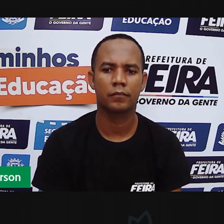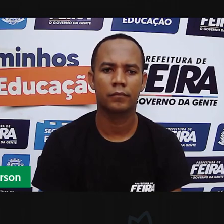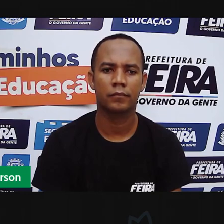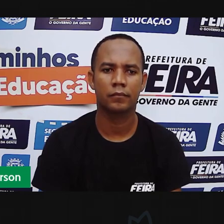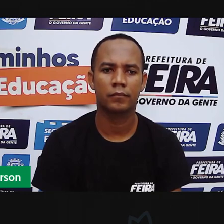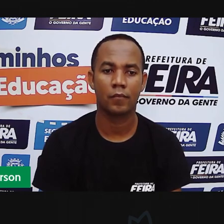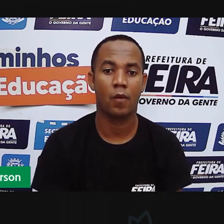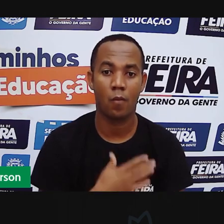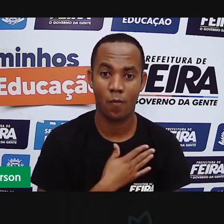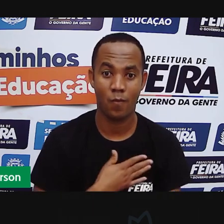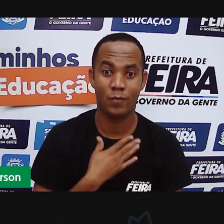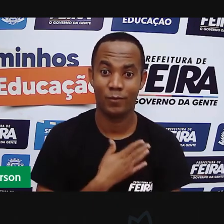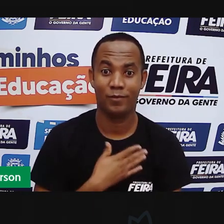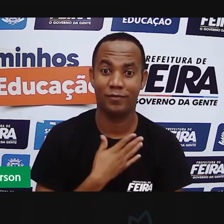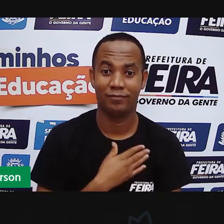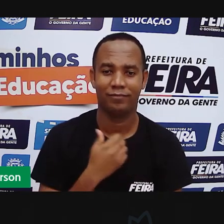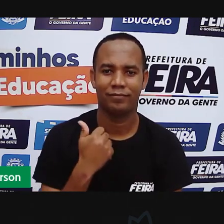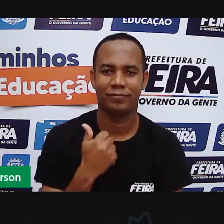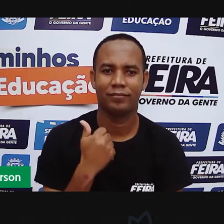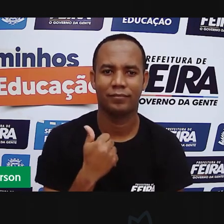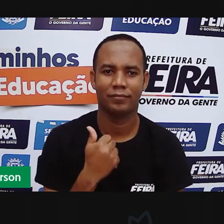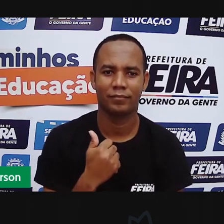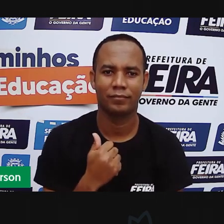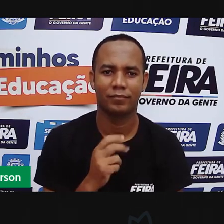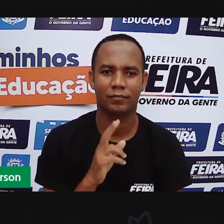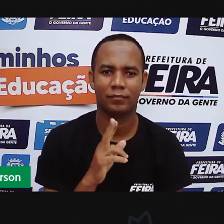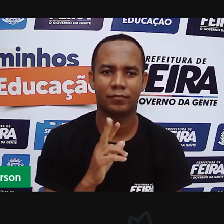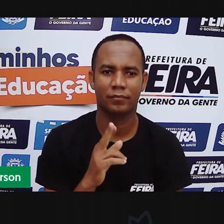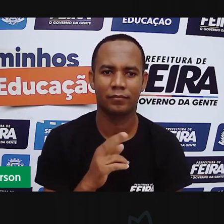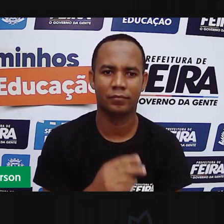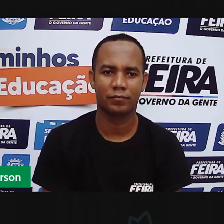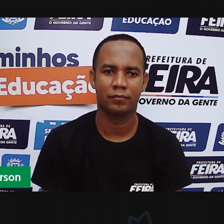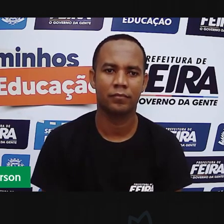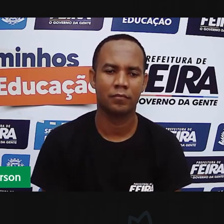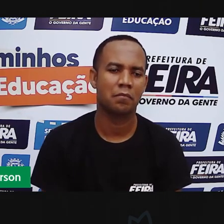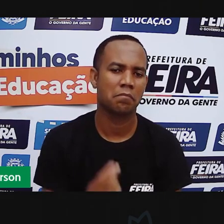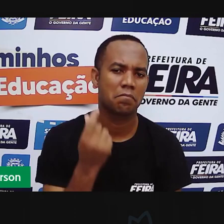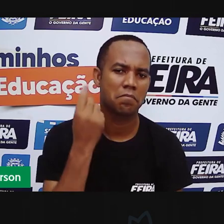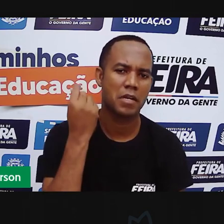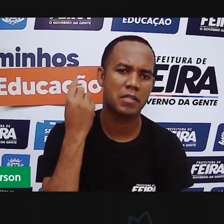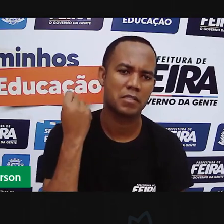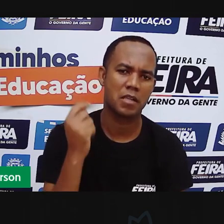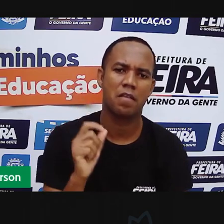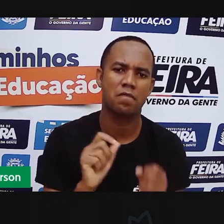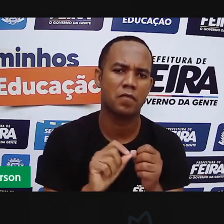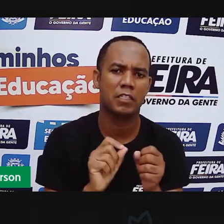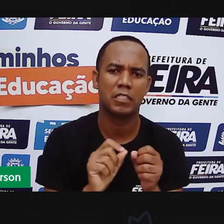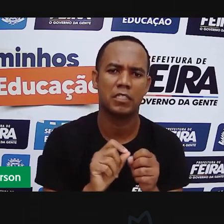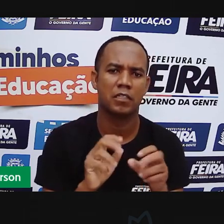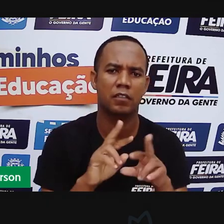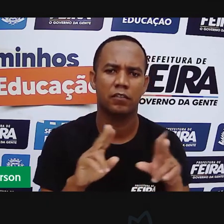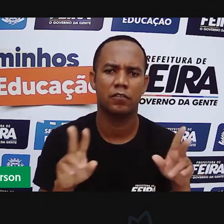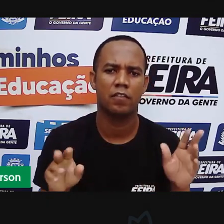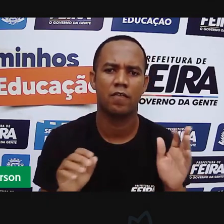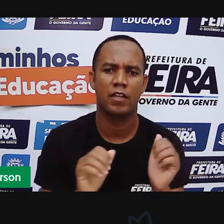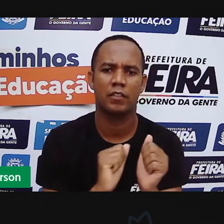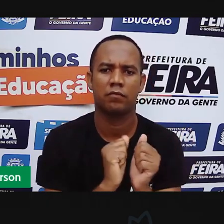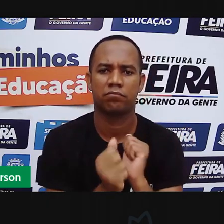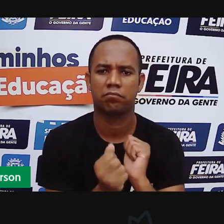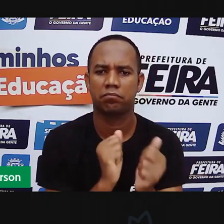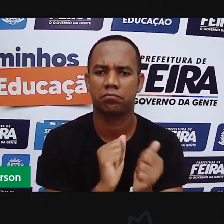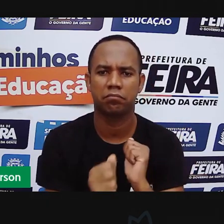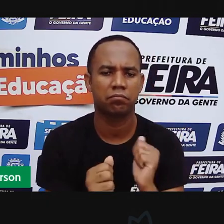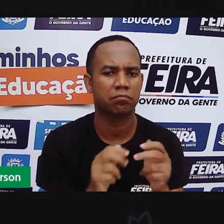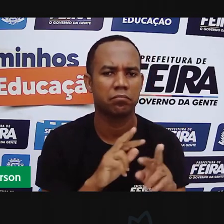Gostou? Dessa forma eram feitos os panos e muitas